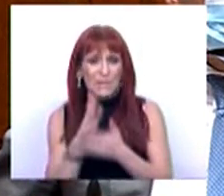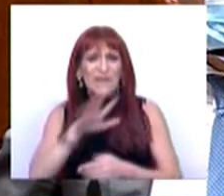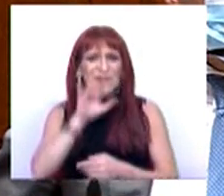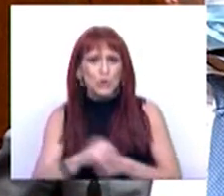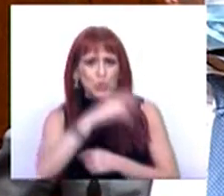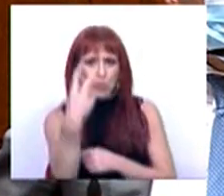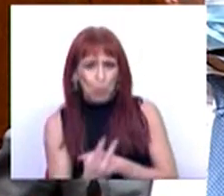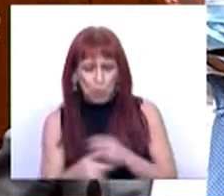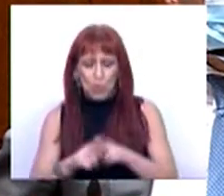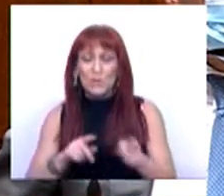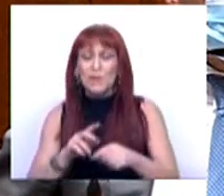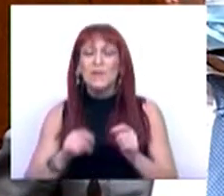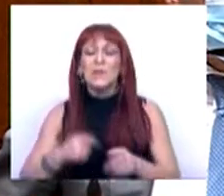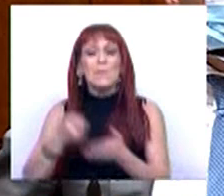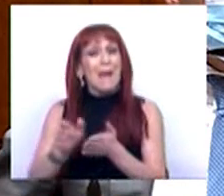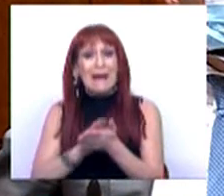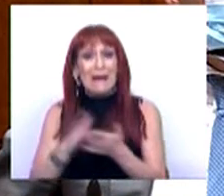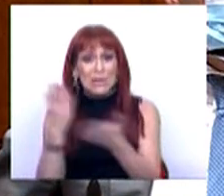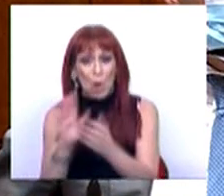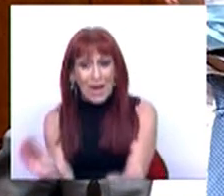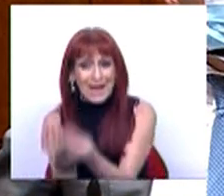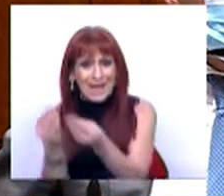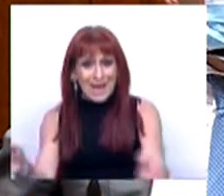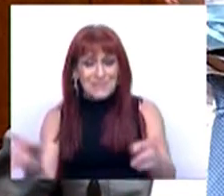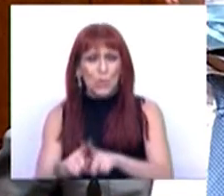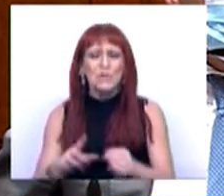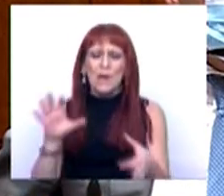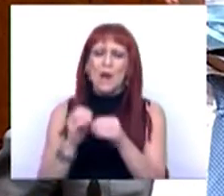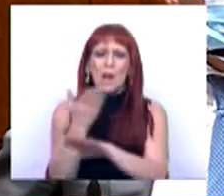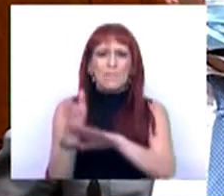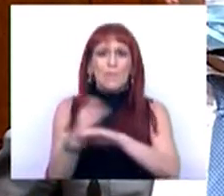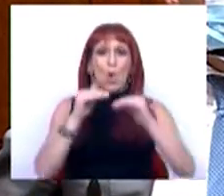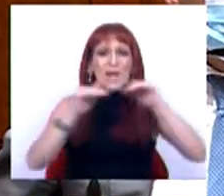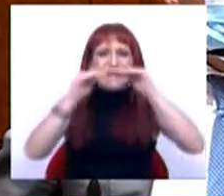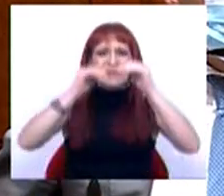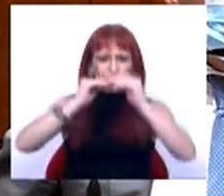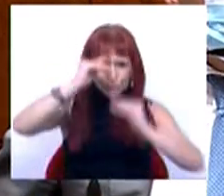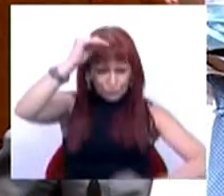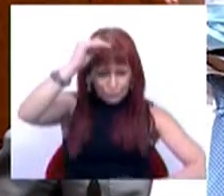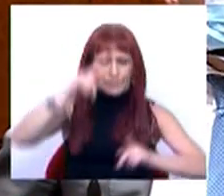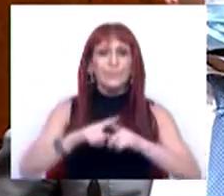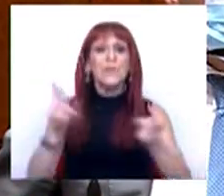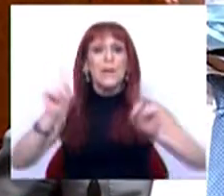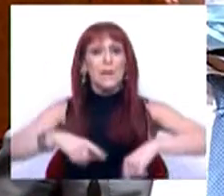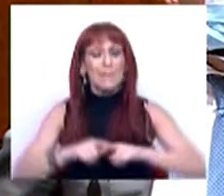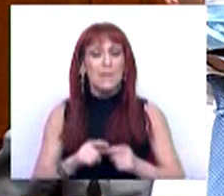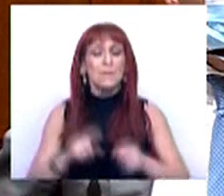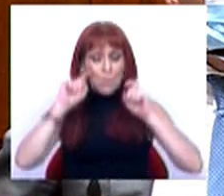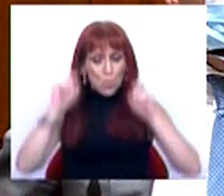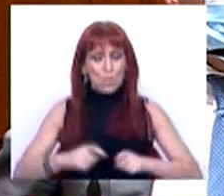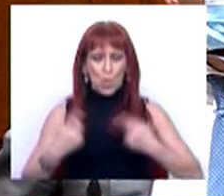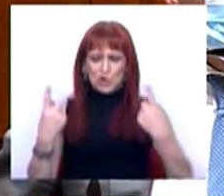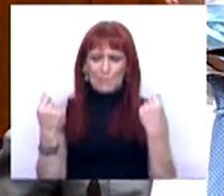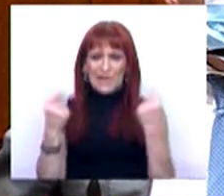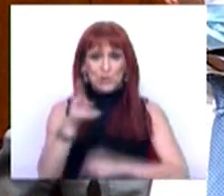filho, na gratuidade das creches, também relativamente ao desdobramento dos escalões, também na contenção dos